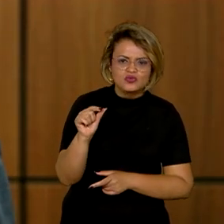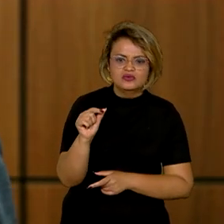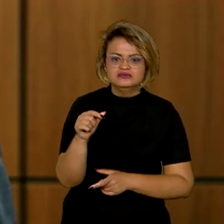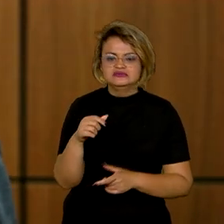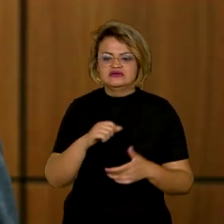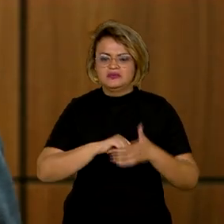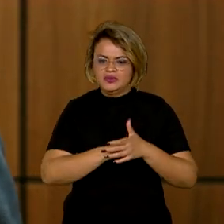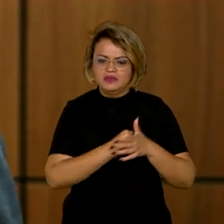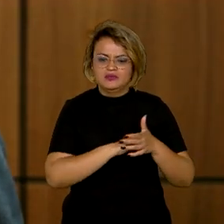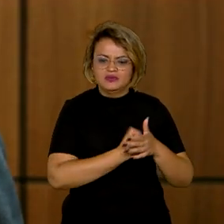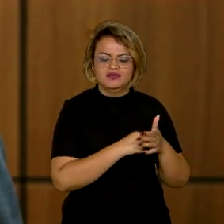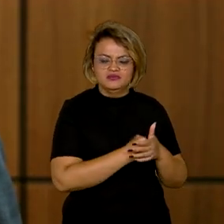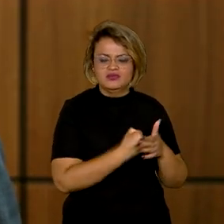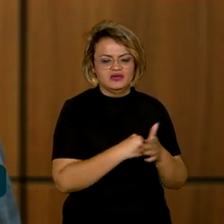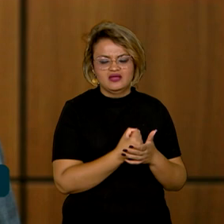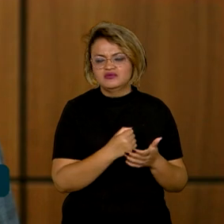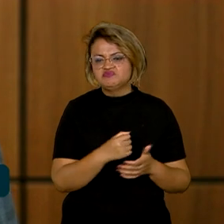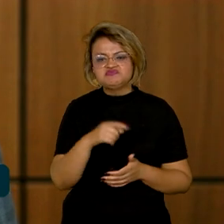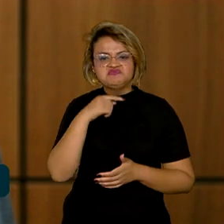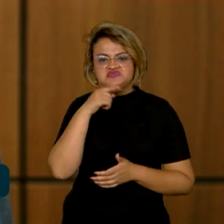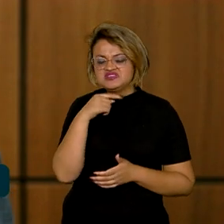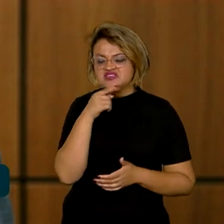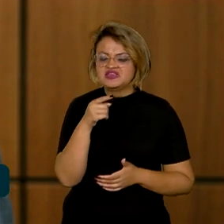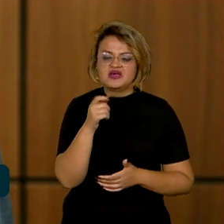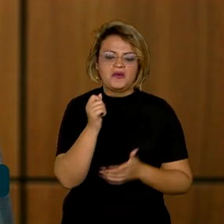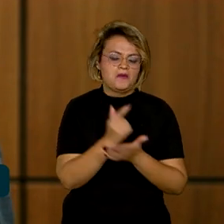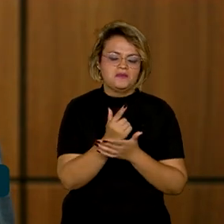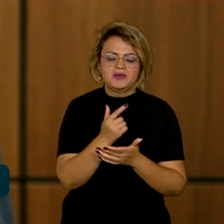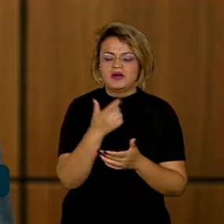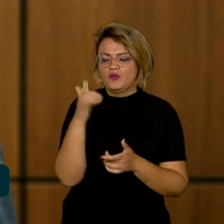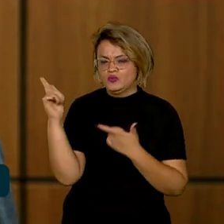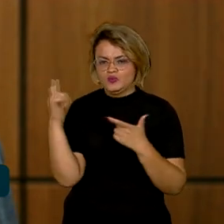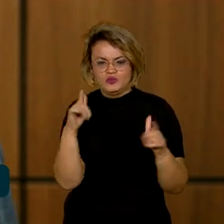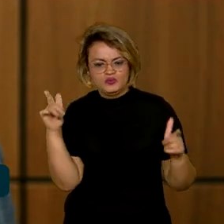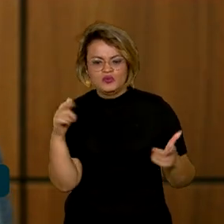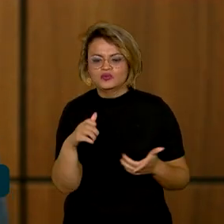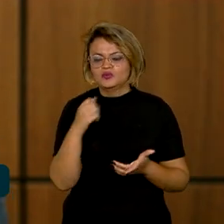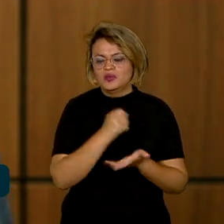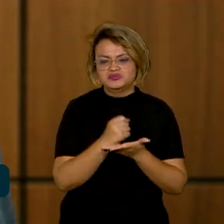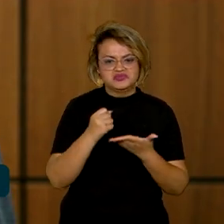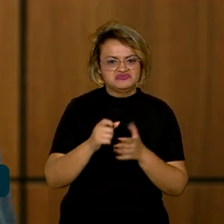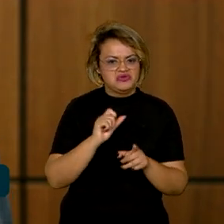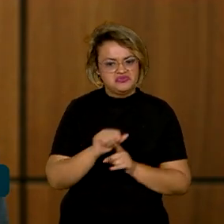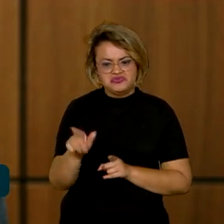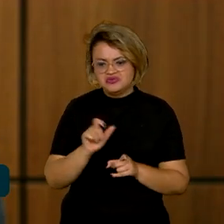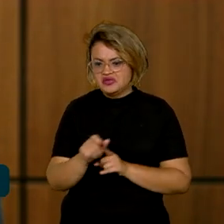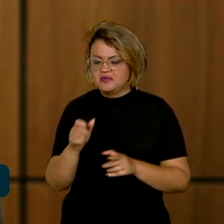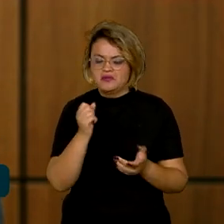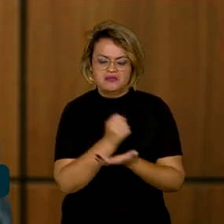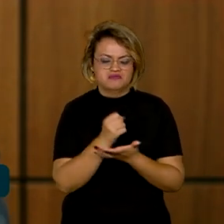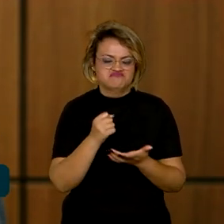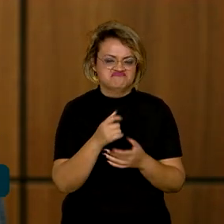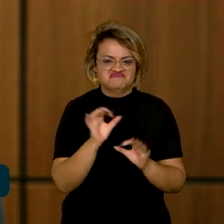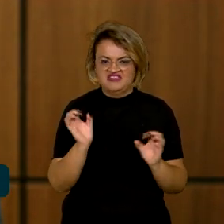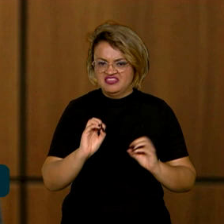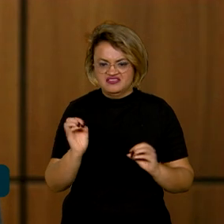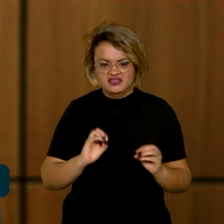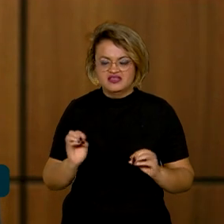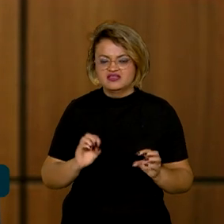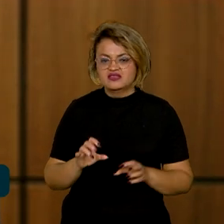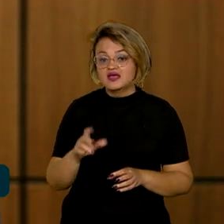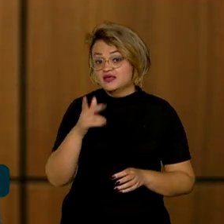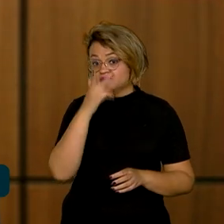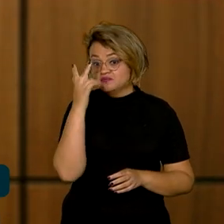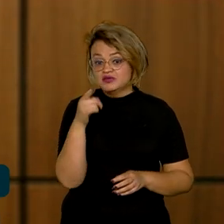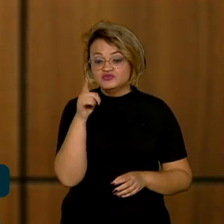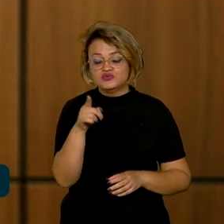com restrição para poder financiar um novo eletrodoméstico, para fazer um contrato de aluguel. E várias questões que só quem está ali com